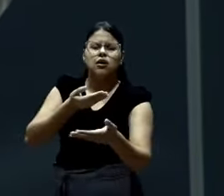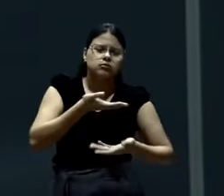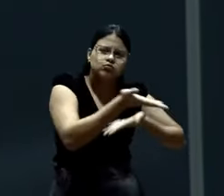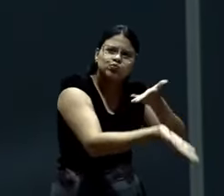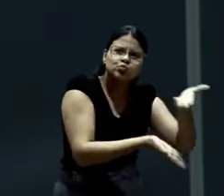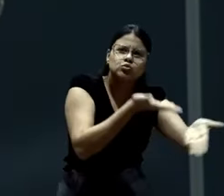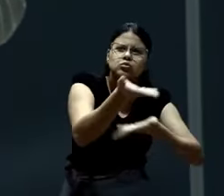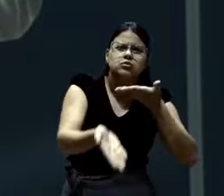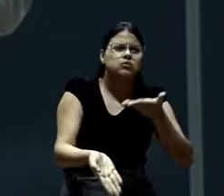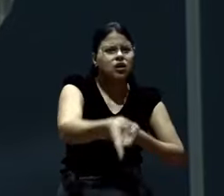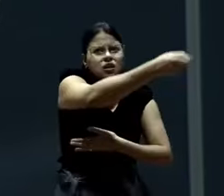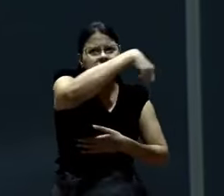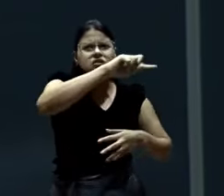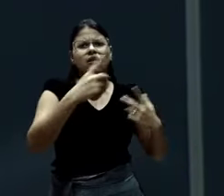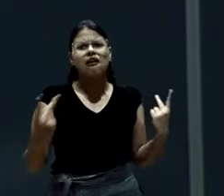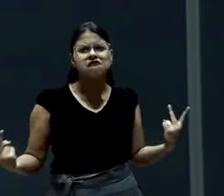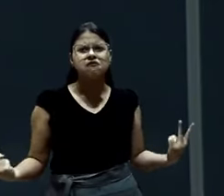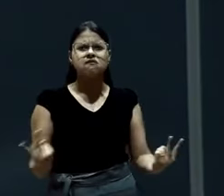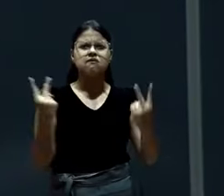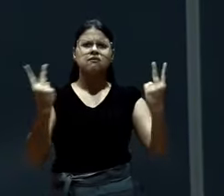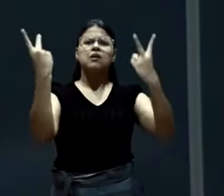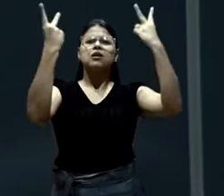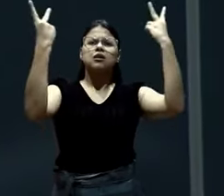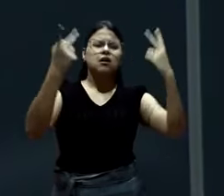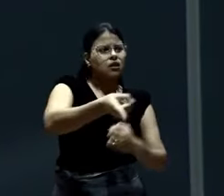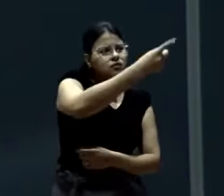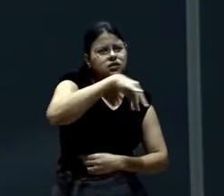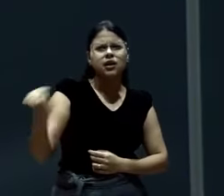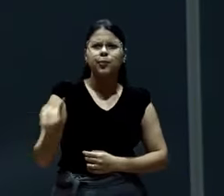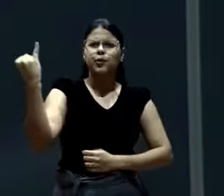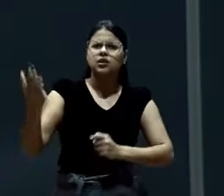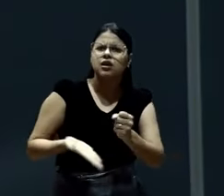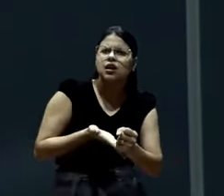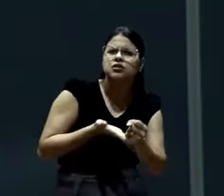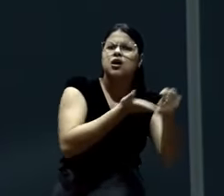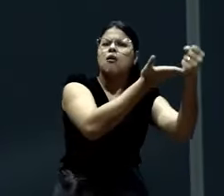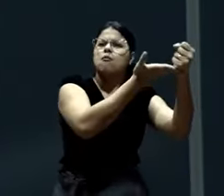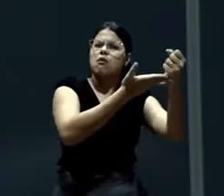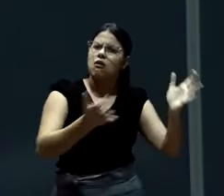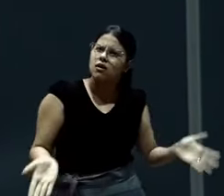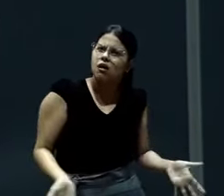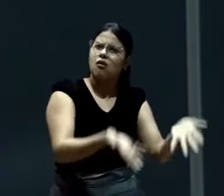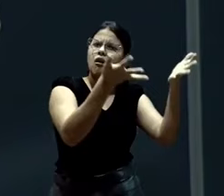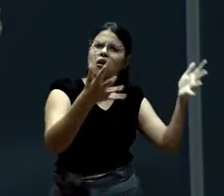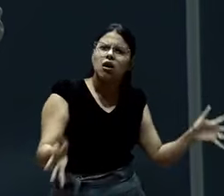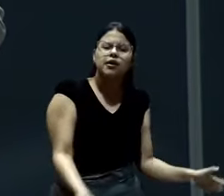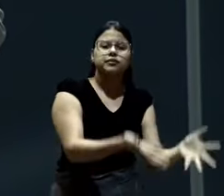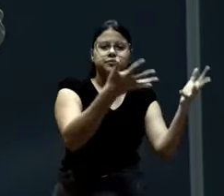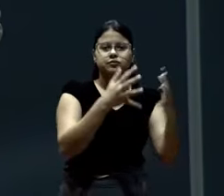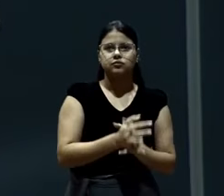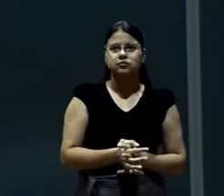Cuidar é valorizar. Cuidar é apoiar. Cuidar, igreja, é